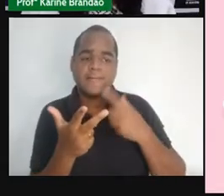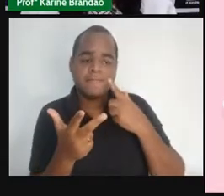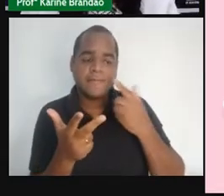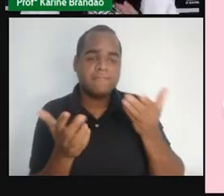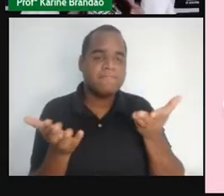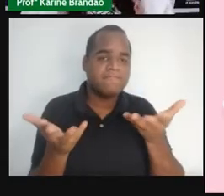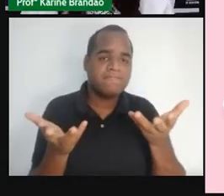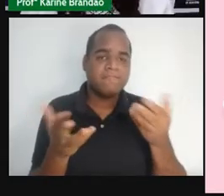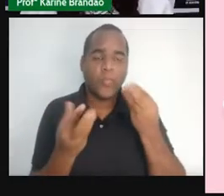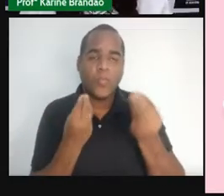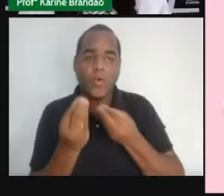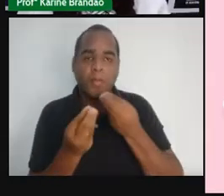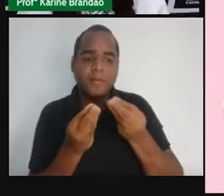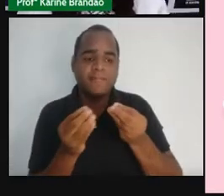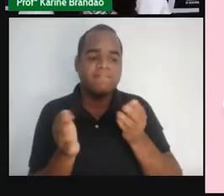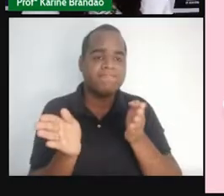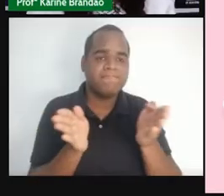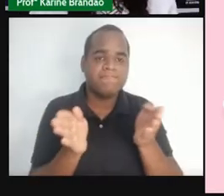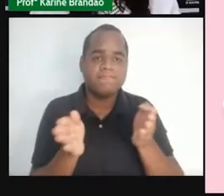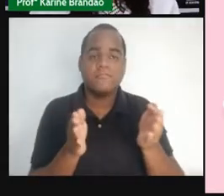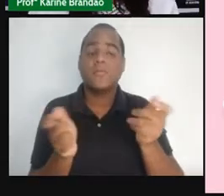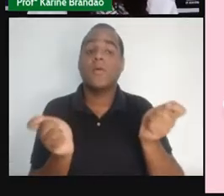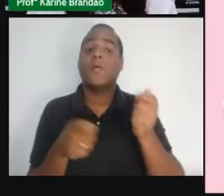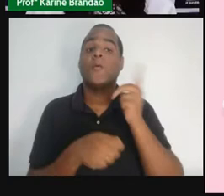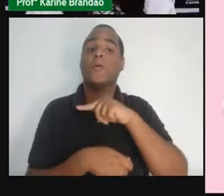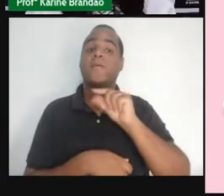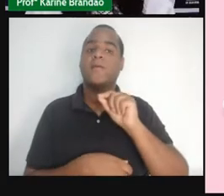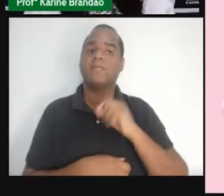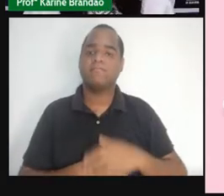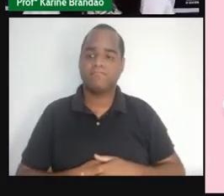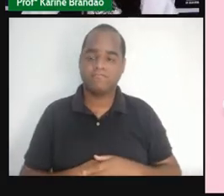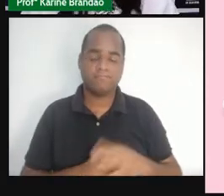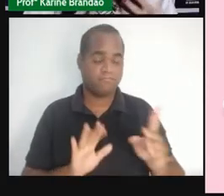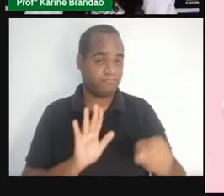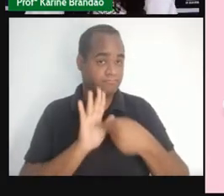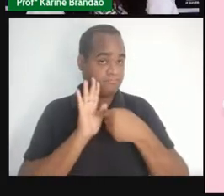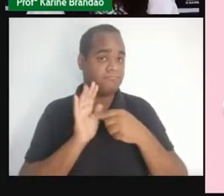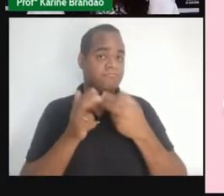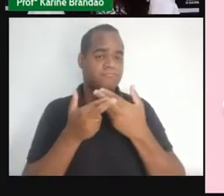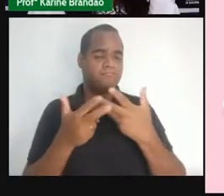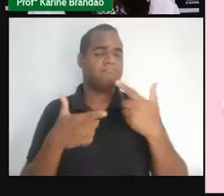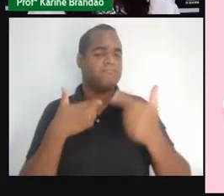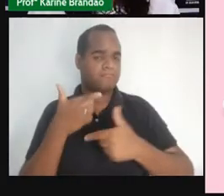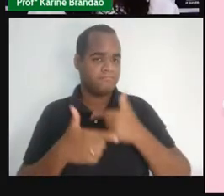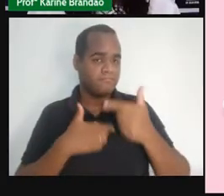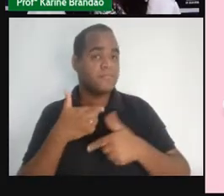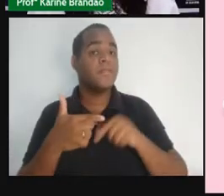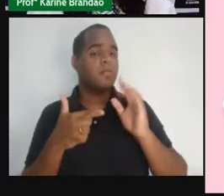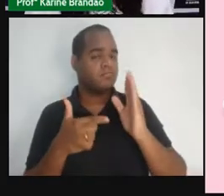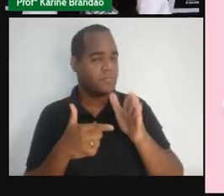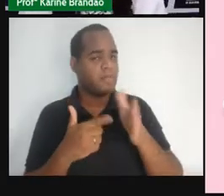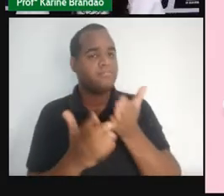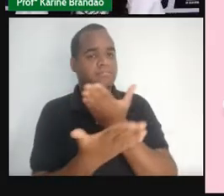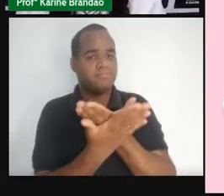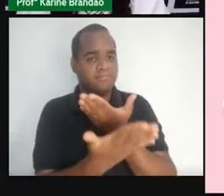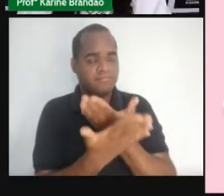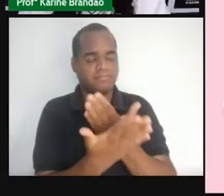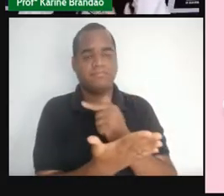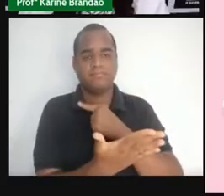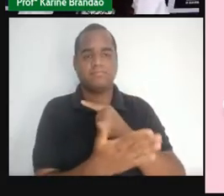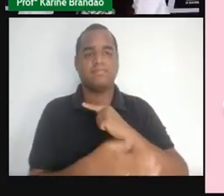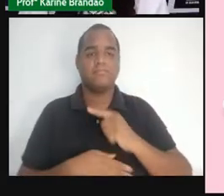Lembrando aqui que todos esses objetivos já foram trabalhados, né? Nós já estudamos sobre eles, mas